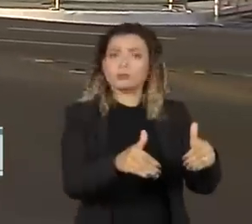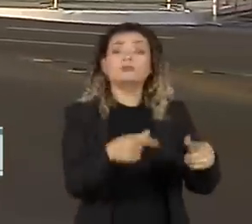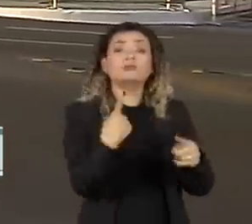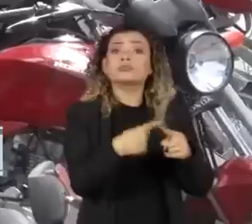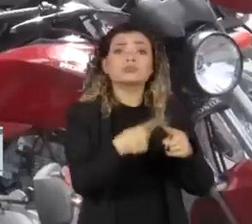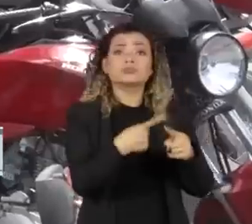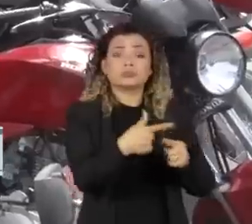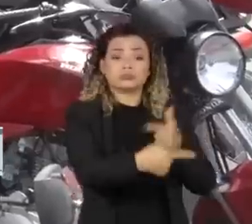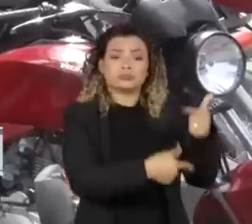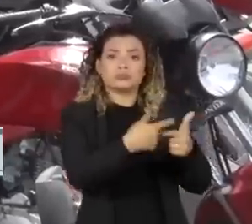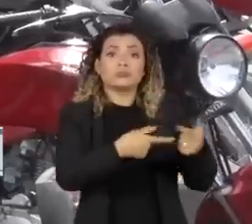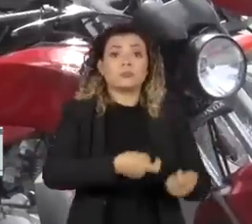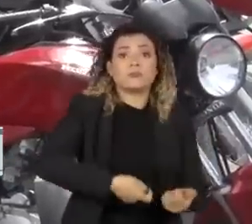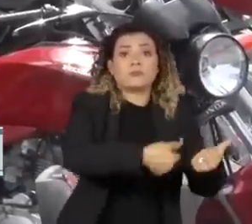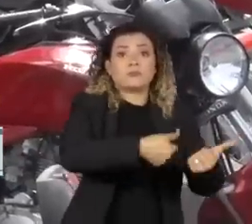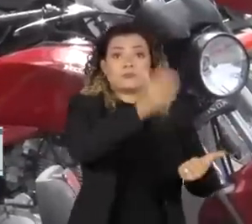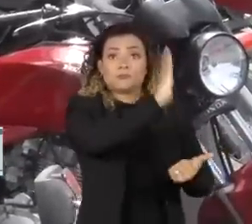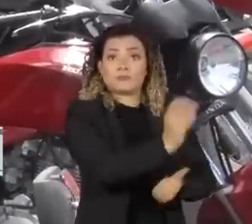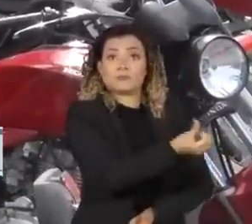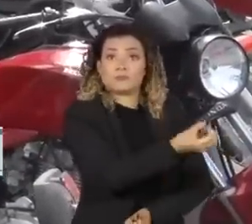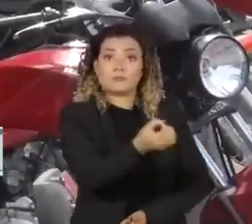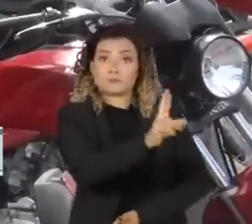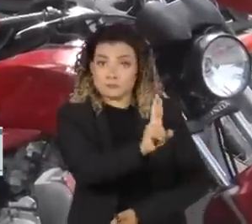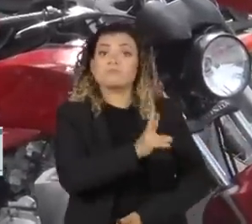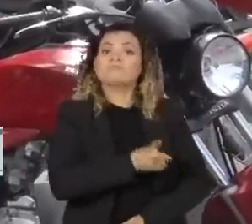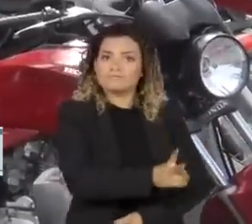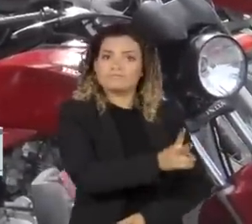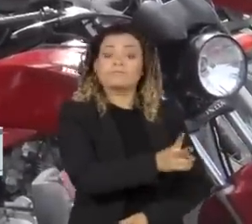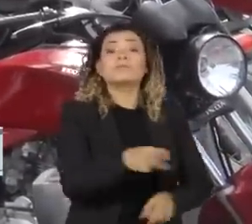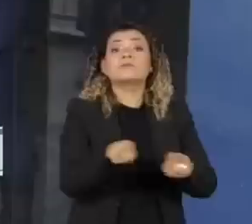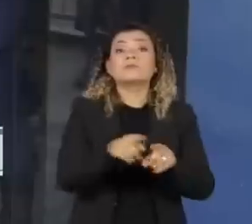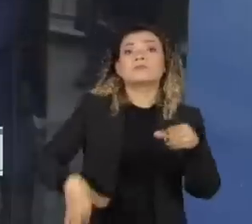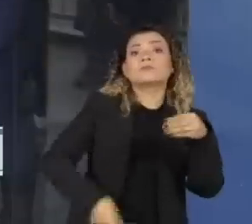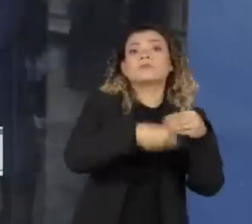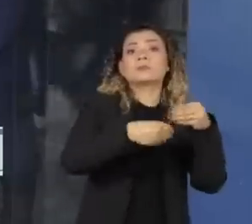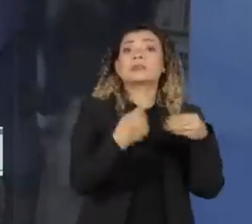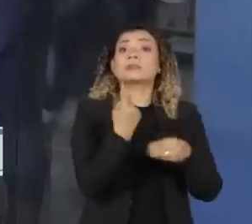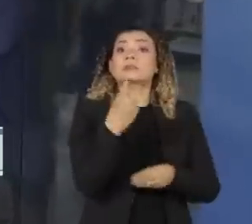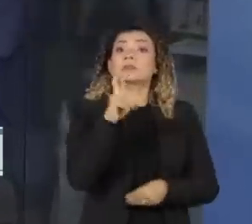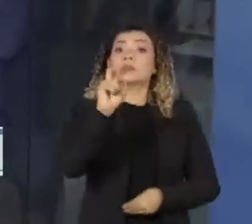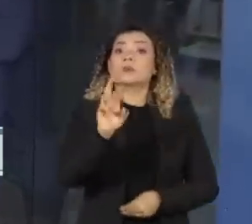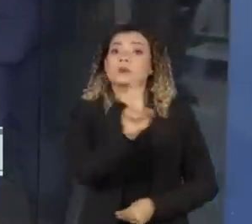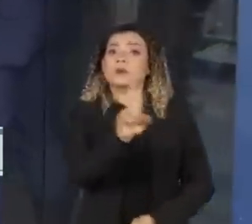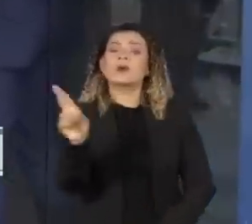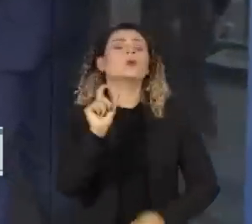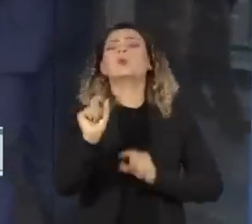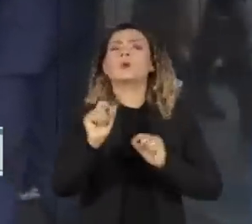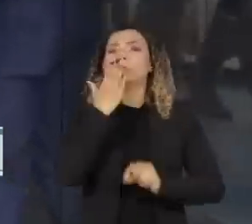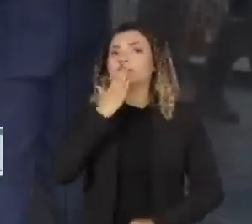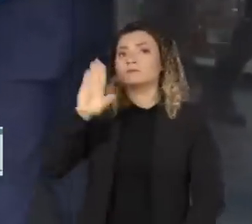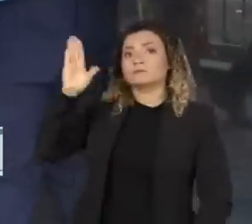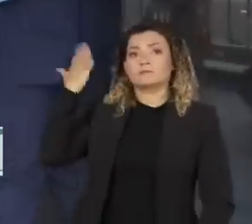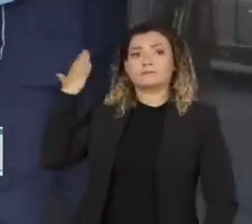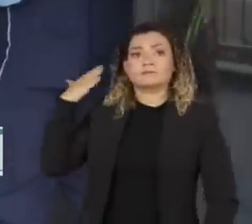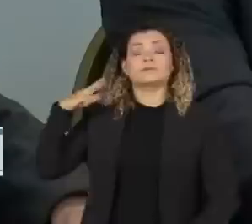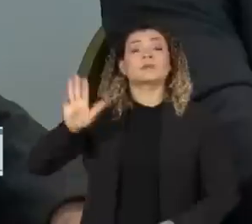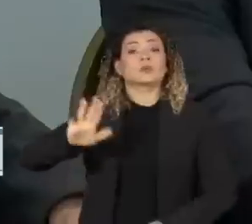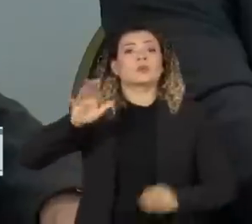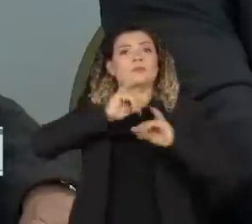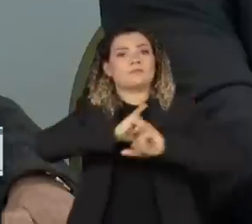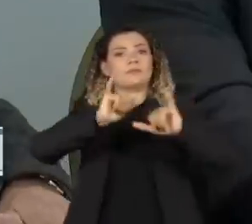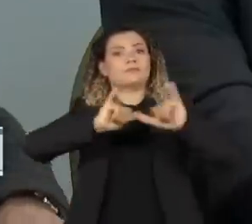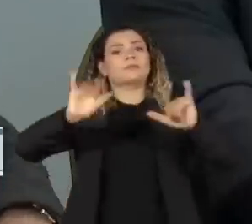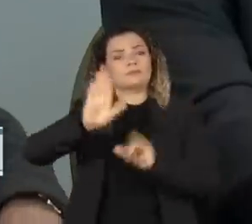deverá incluir o Auxílio Brasil de R 600, mais um abono de R 150 prometido na campanha de Lula.